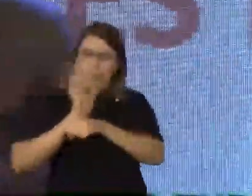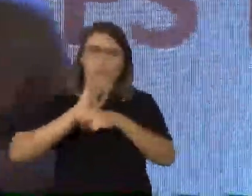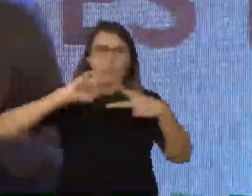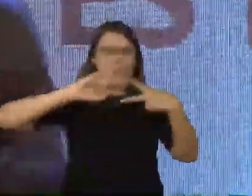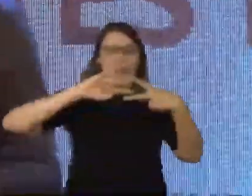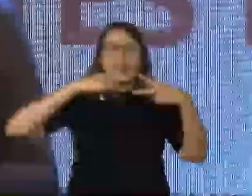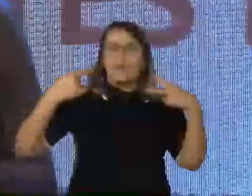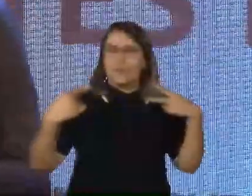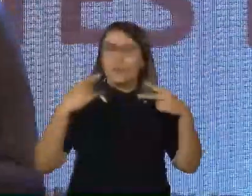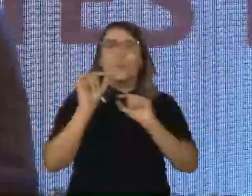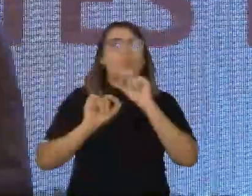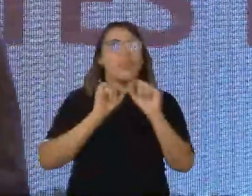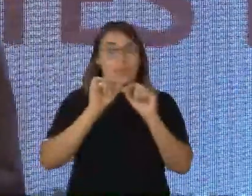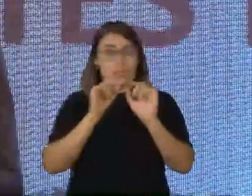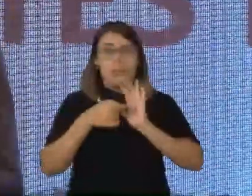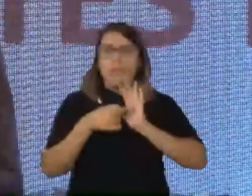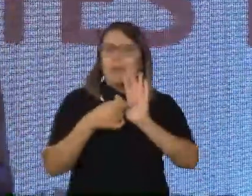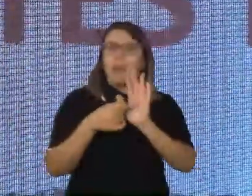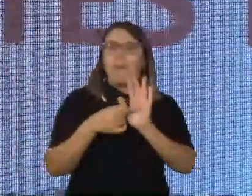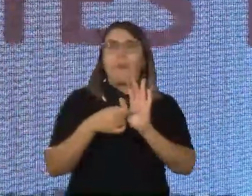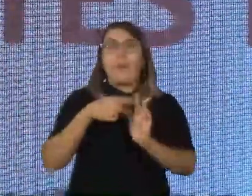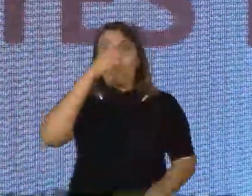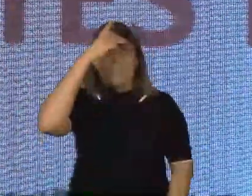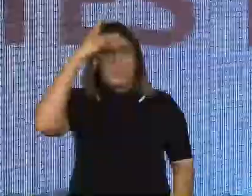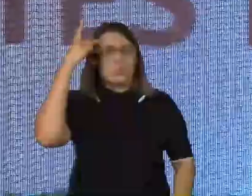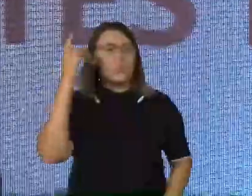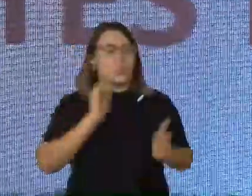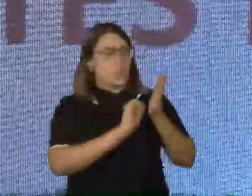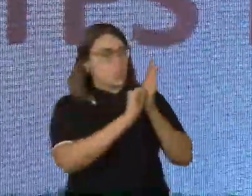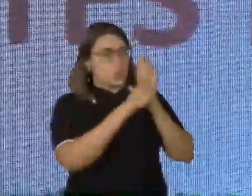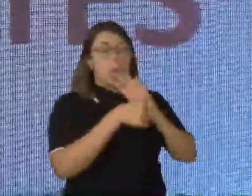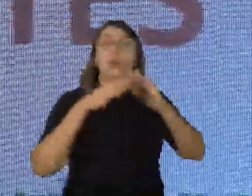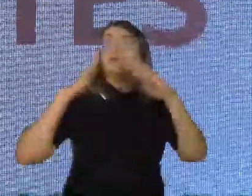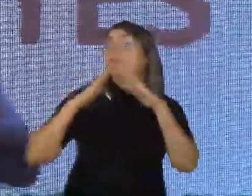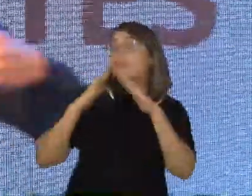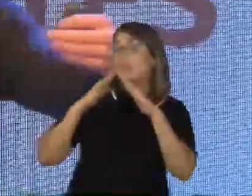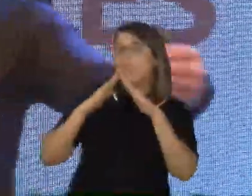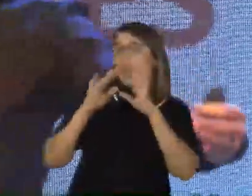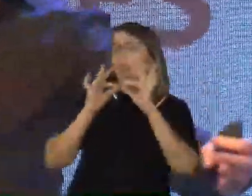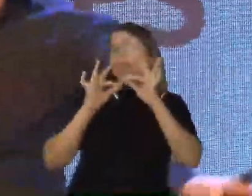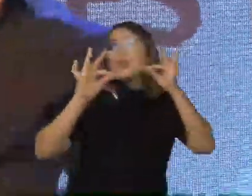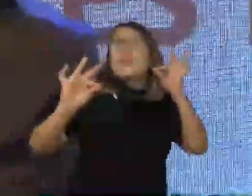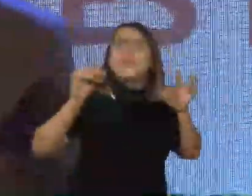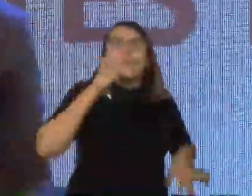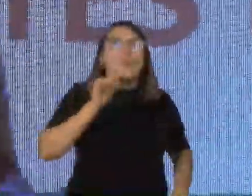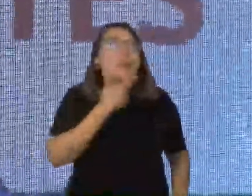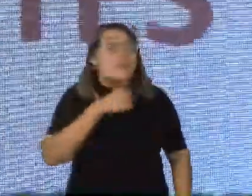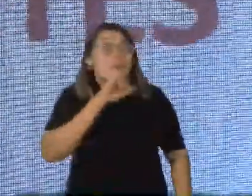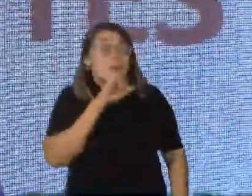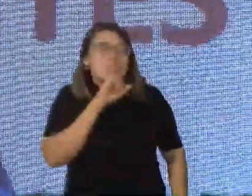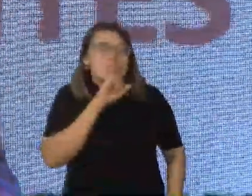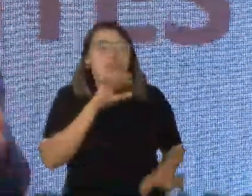ela é uma imersão, onde a gente leva pessoas com síndrome de Down para dentro de uma casa, longe dos seus pais e longe da